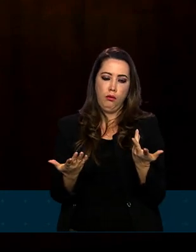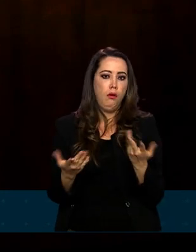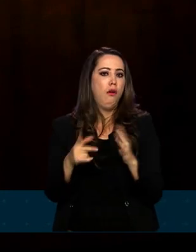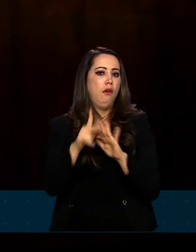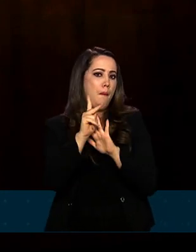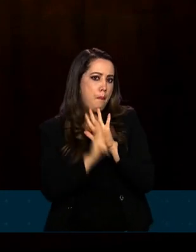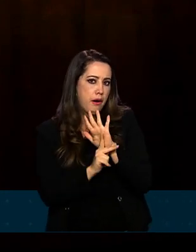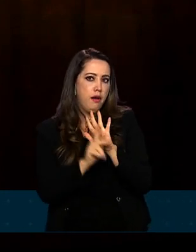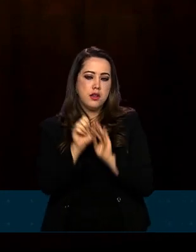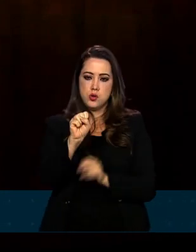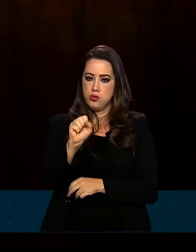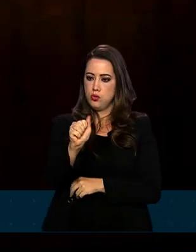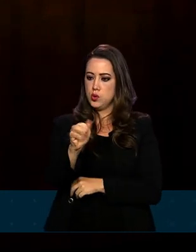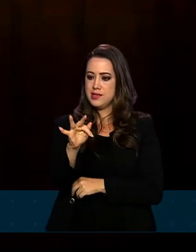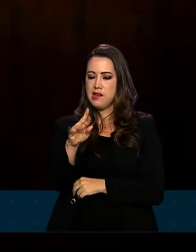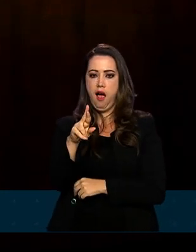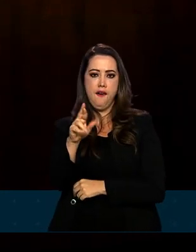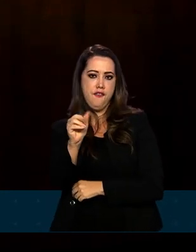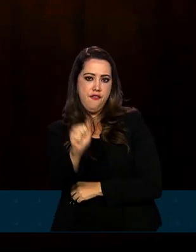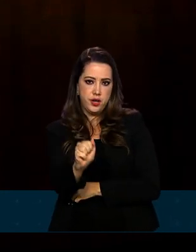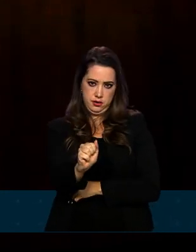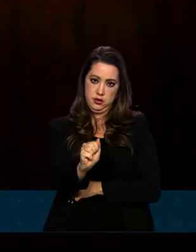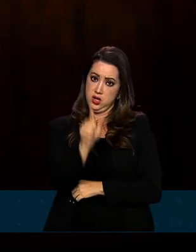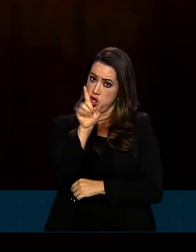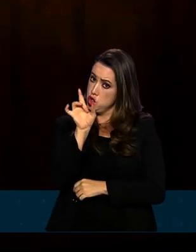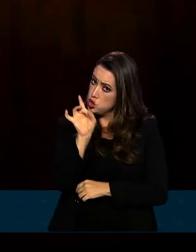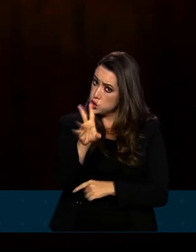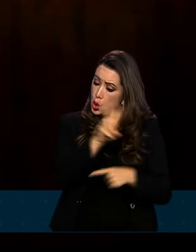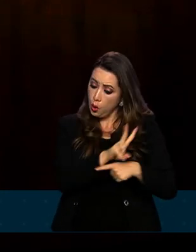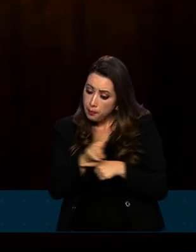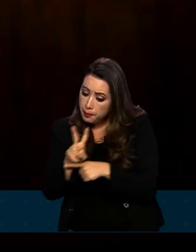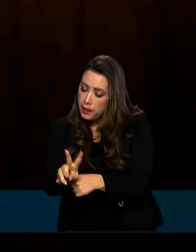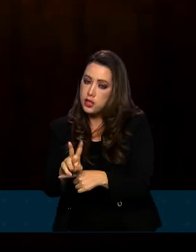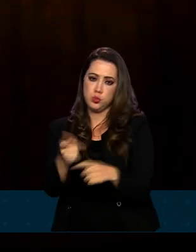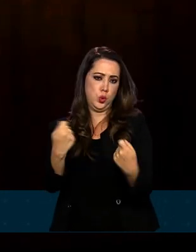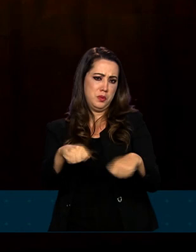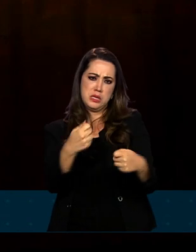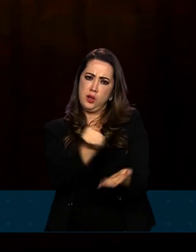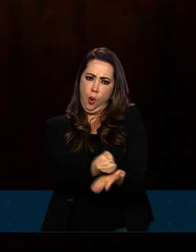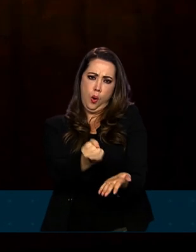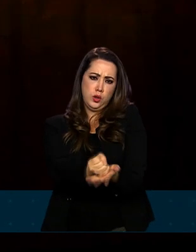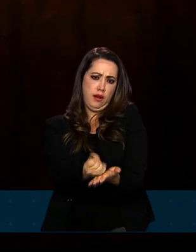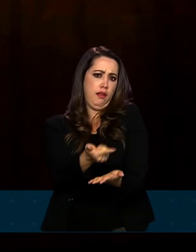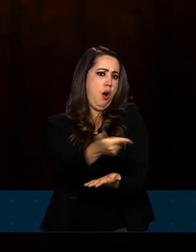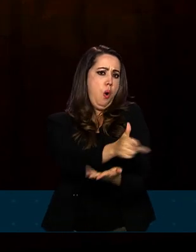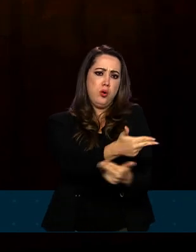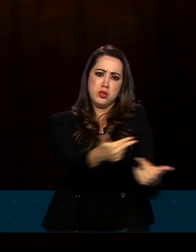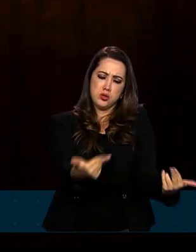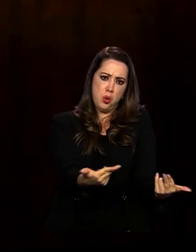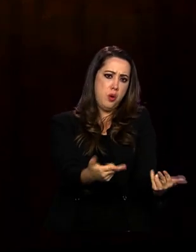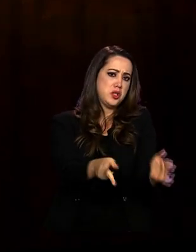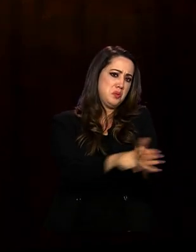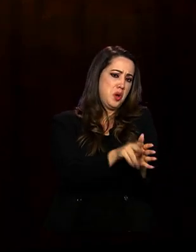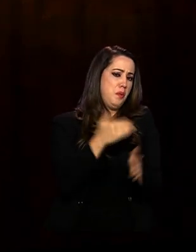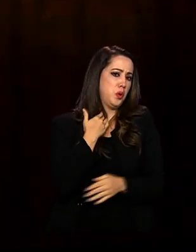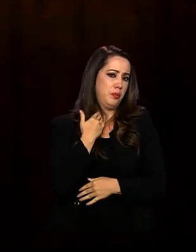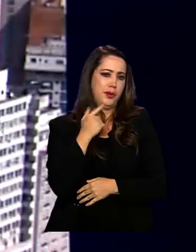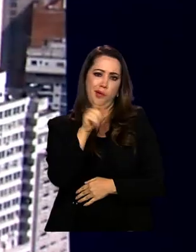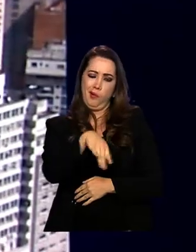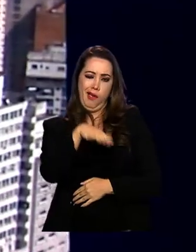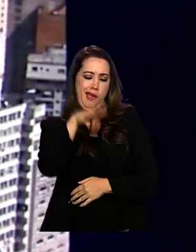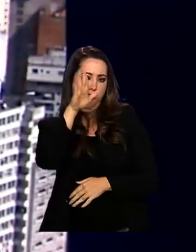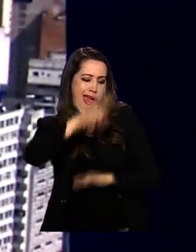que dar a contrapartida que ela não pode acontecer. E isso é ilegal e, além de ilegal, é imoral.